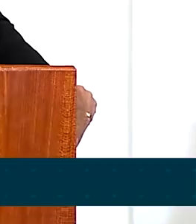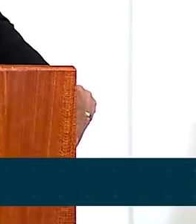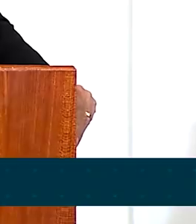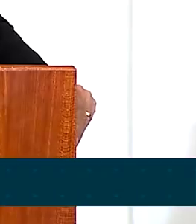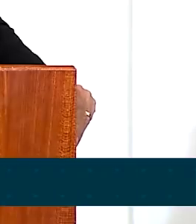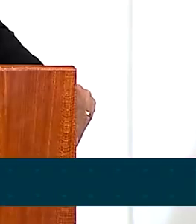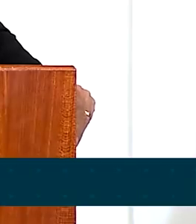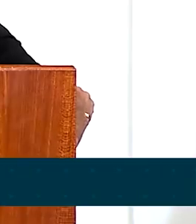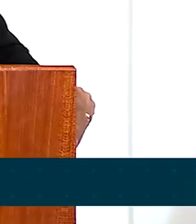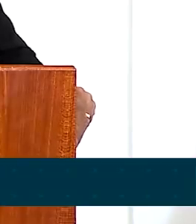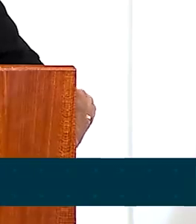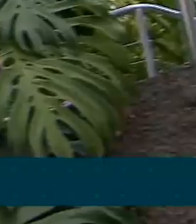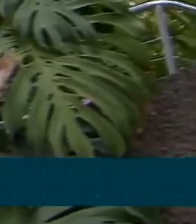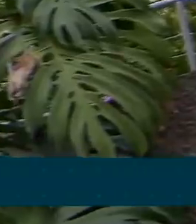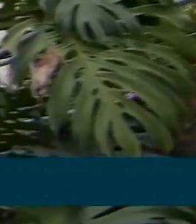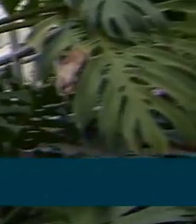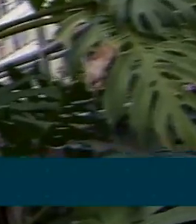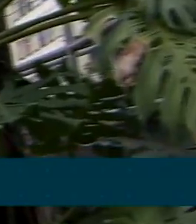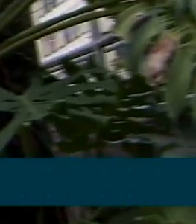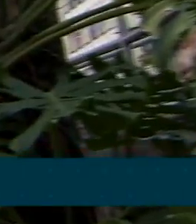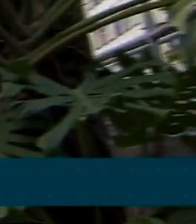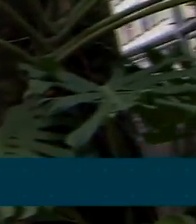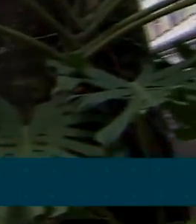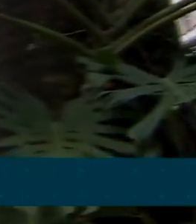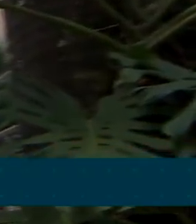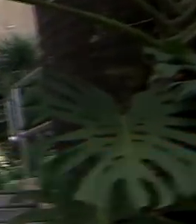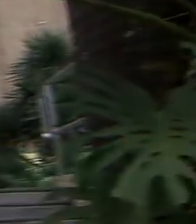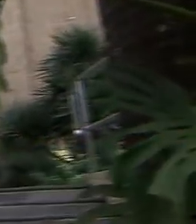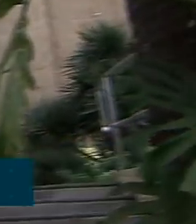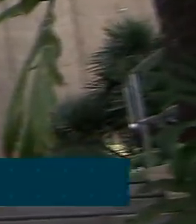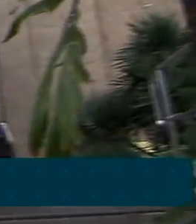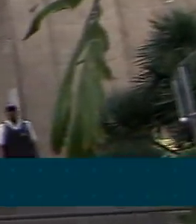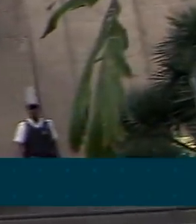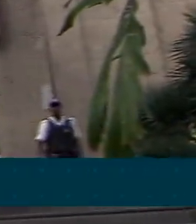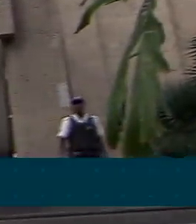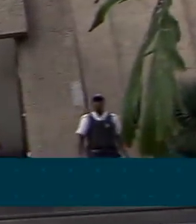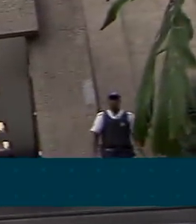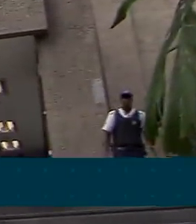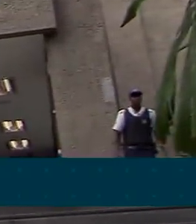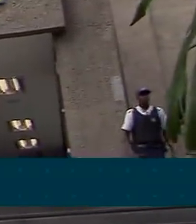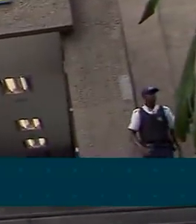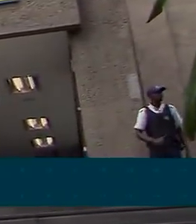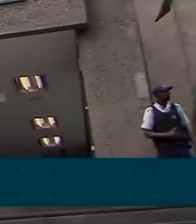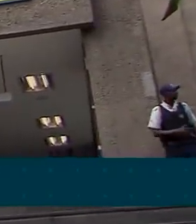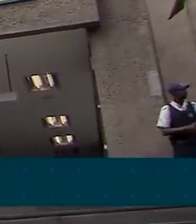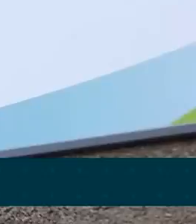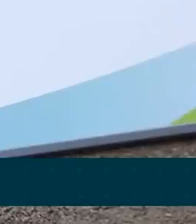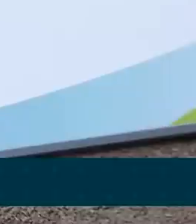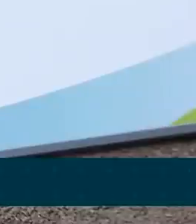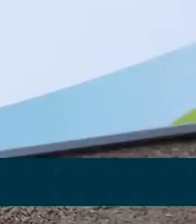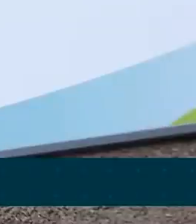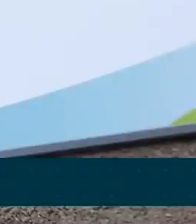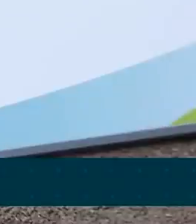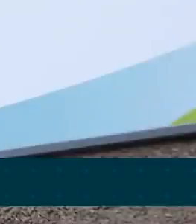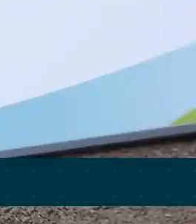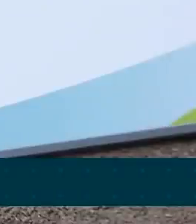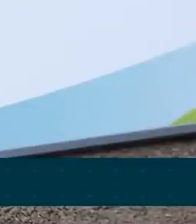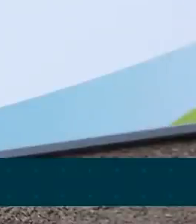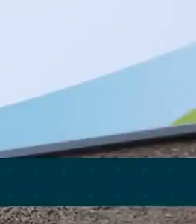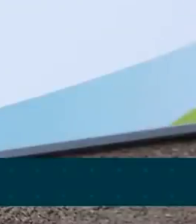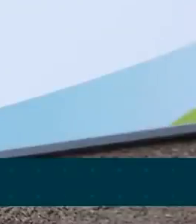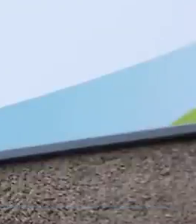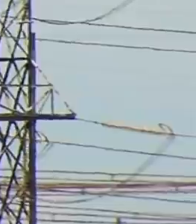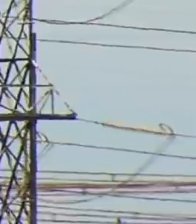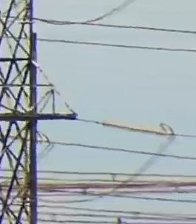fale mais alto entre nós. A Eletrobras é a maior empresa do ramo na América Latina, responsável por 30% da